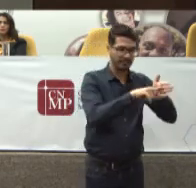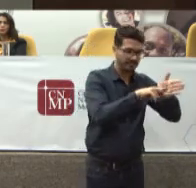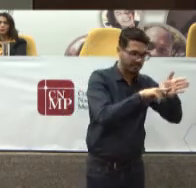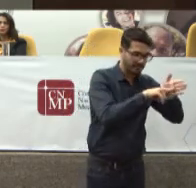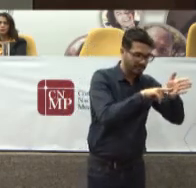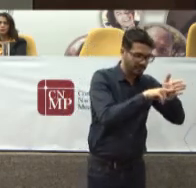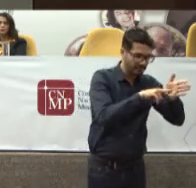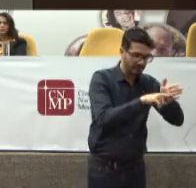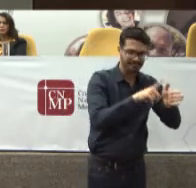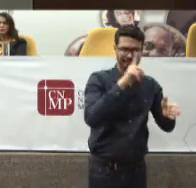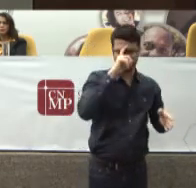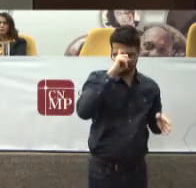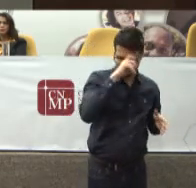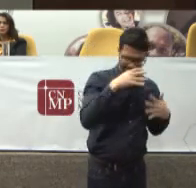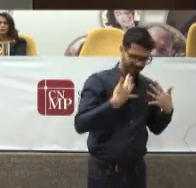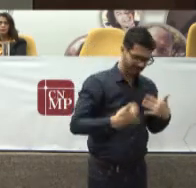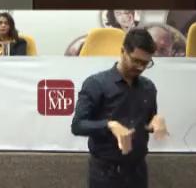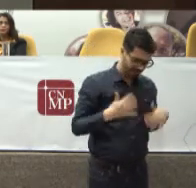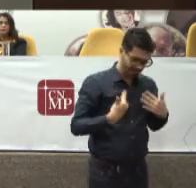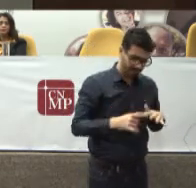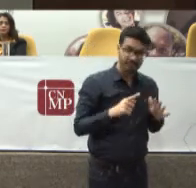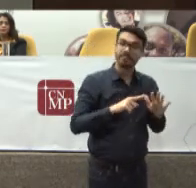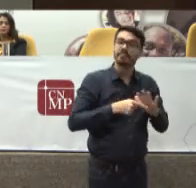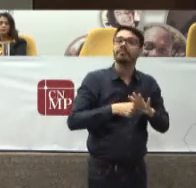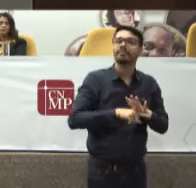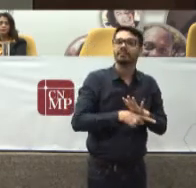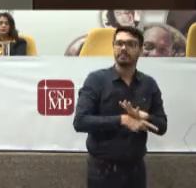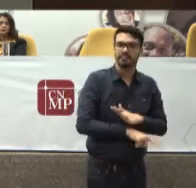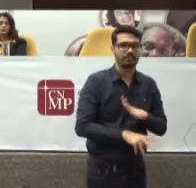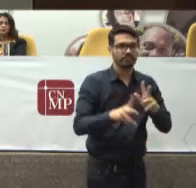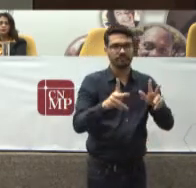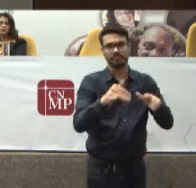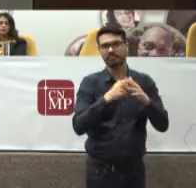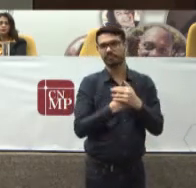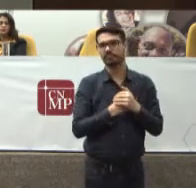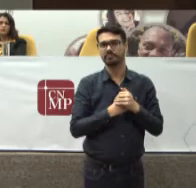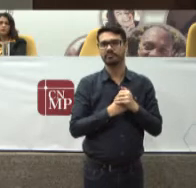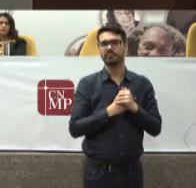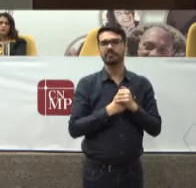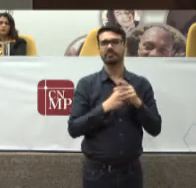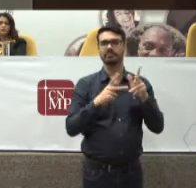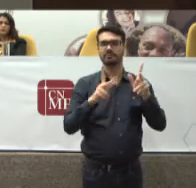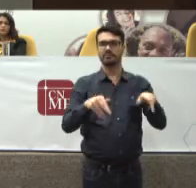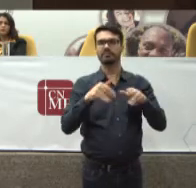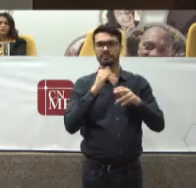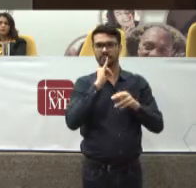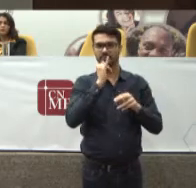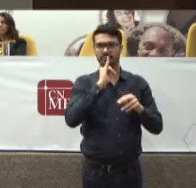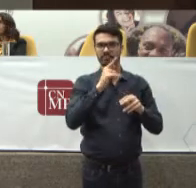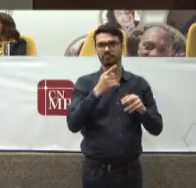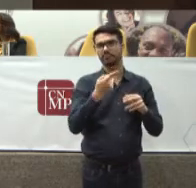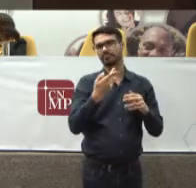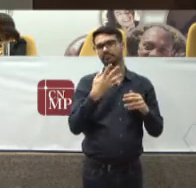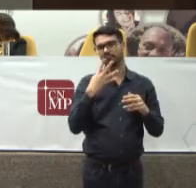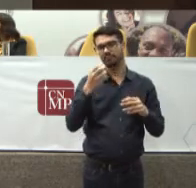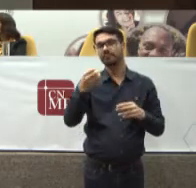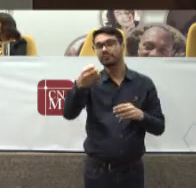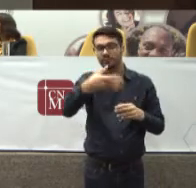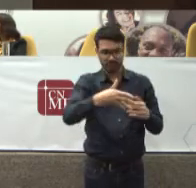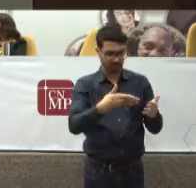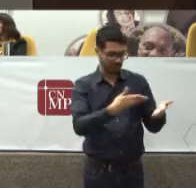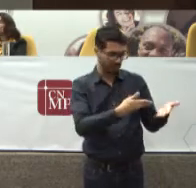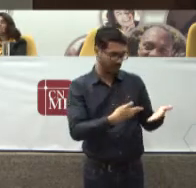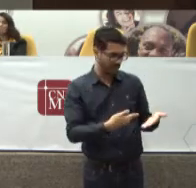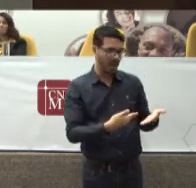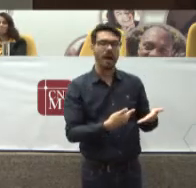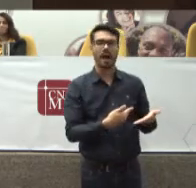Tão dificultosa Tão aprofundada Como a que se exigia Quando é um caso Absolutamente novo Então em